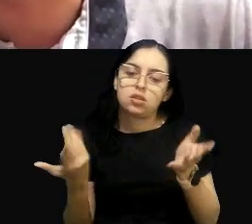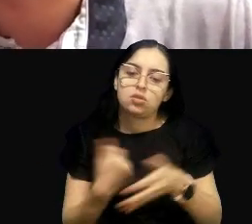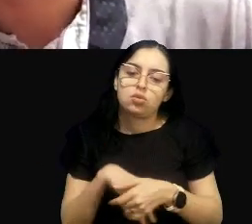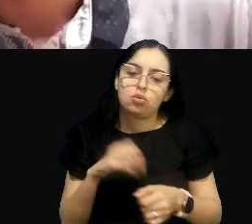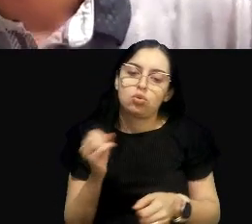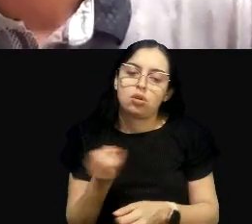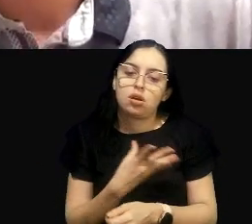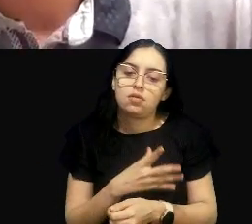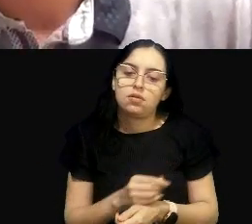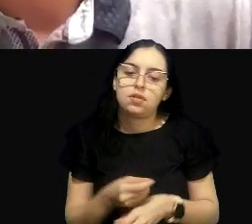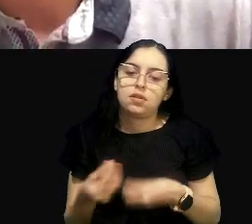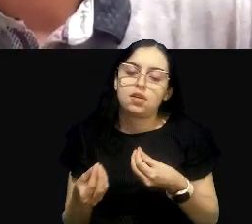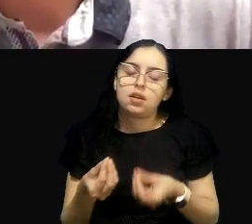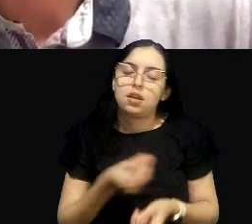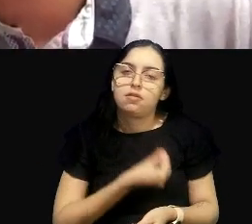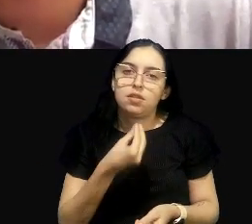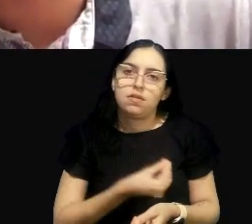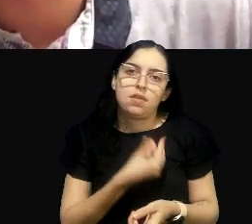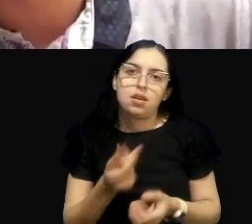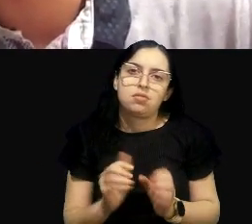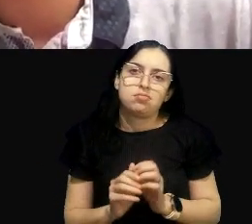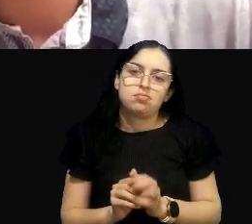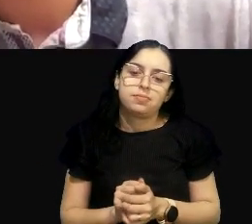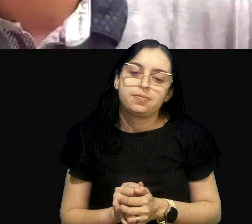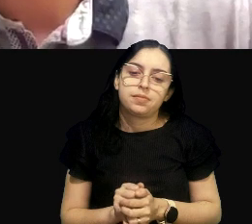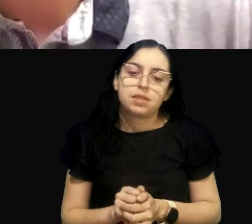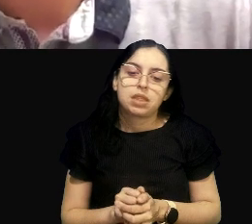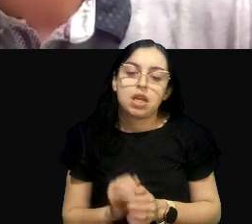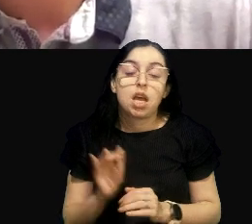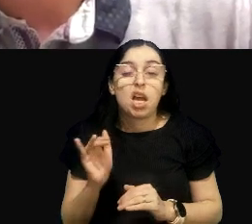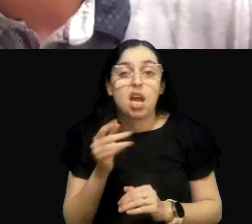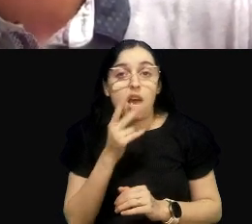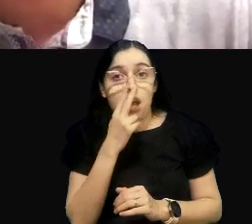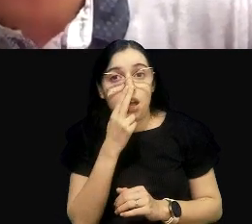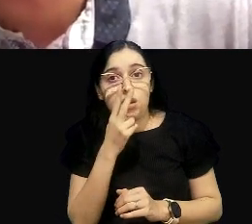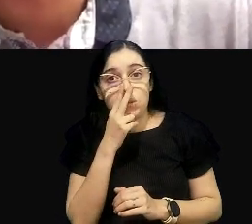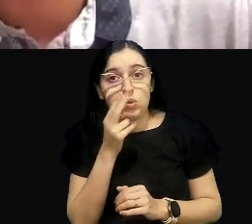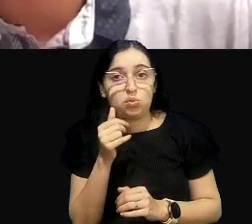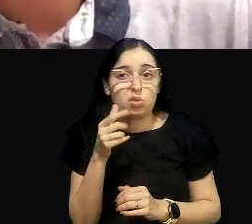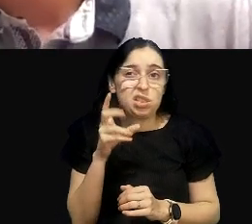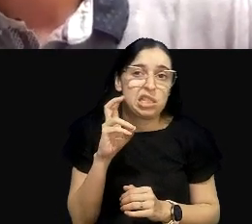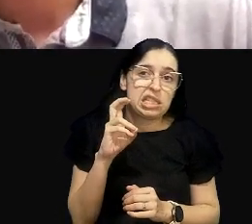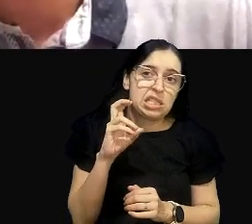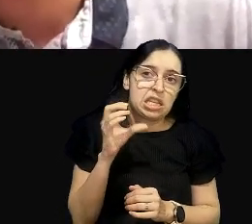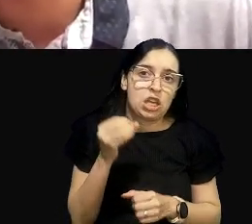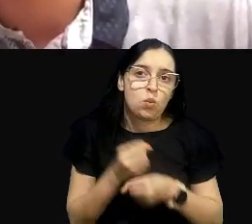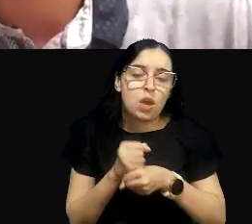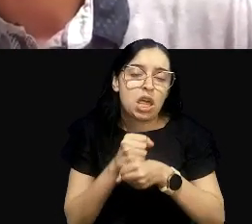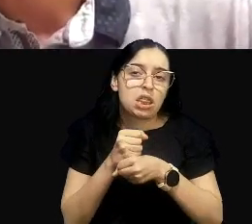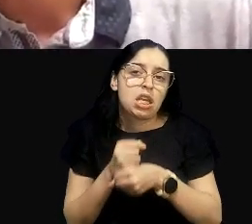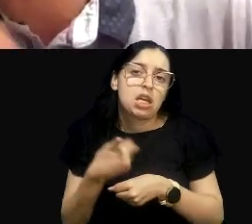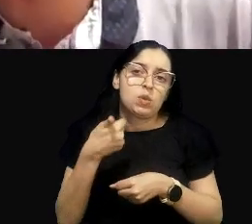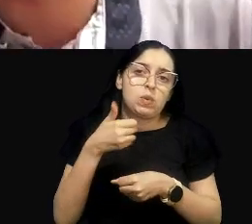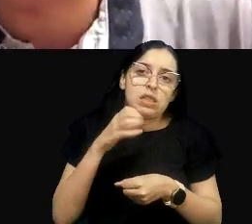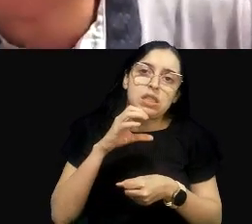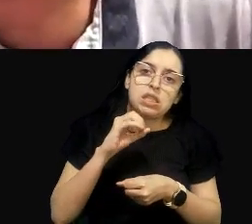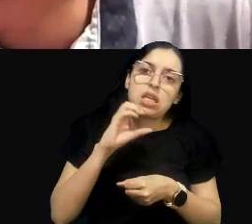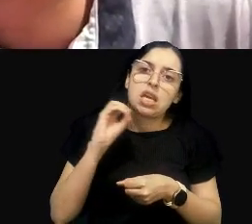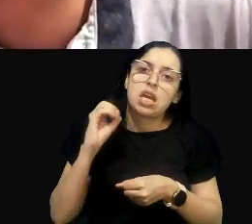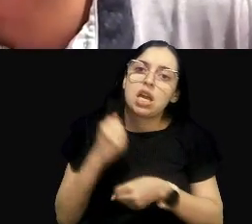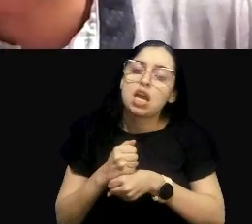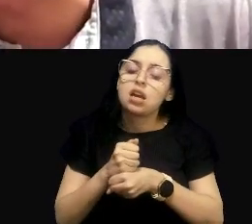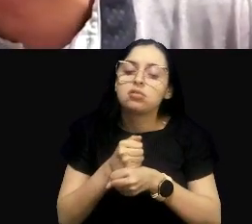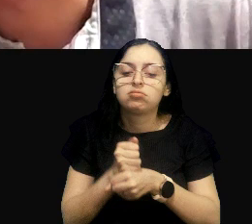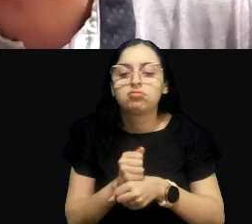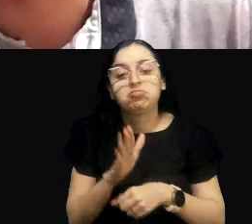como essa. Talvez a recuperação do Pinheiros leve em 50 anos, 100 anos, talvez a gente